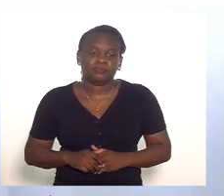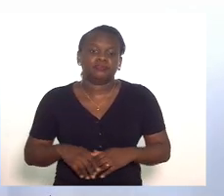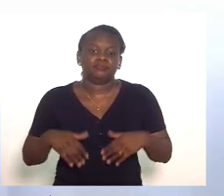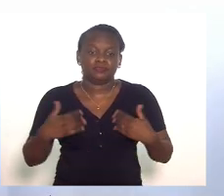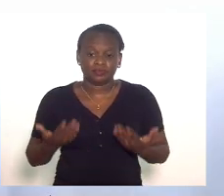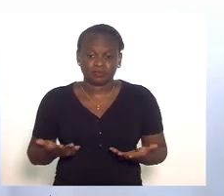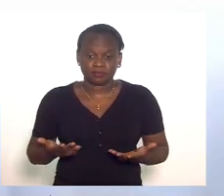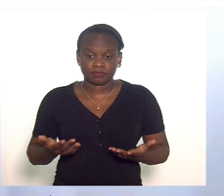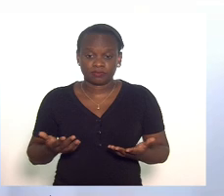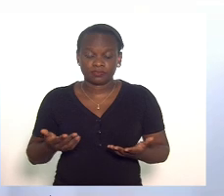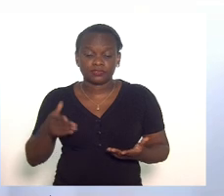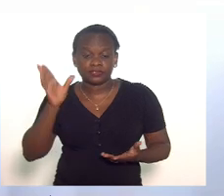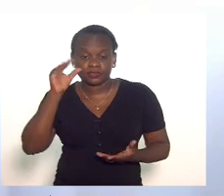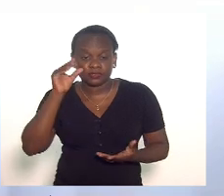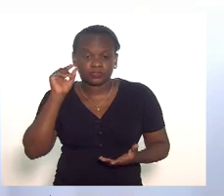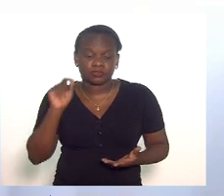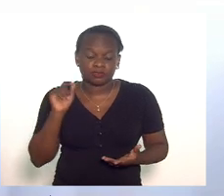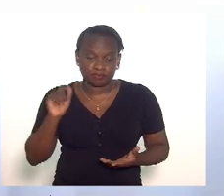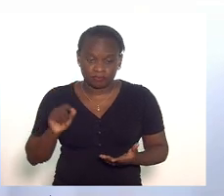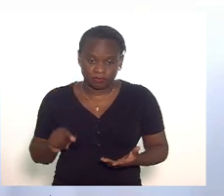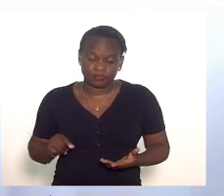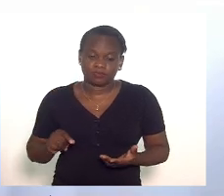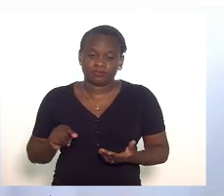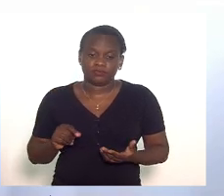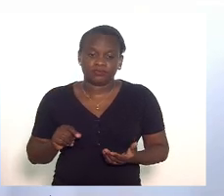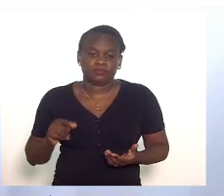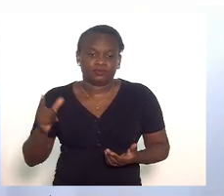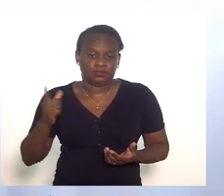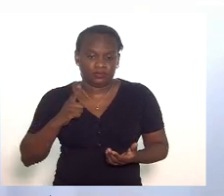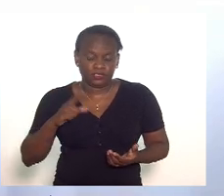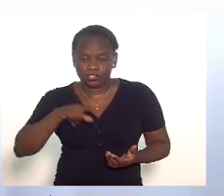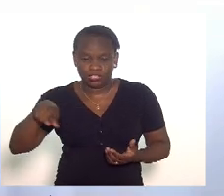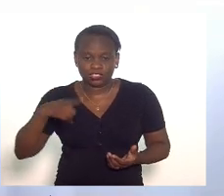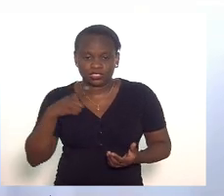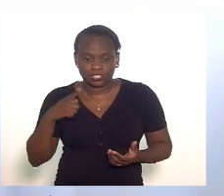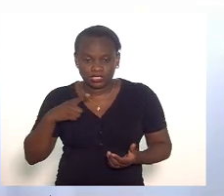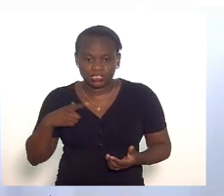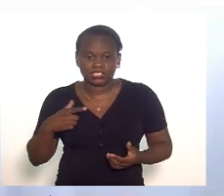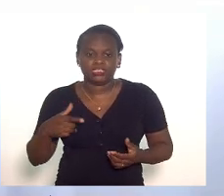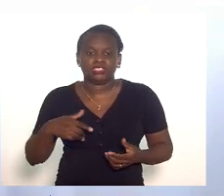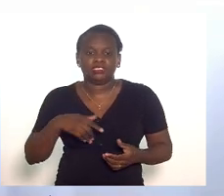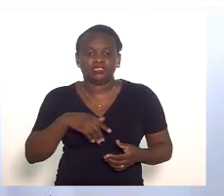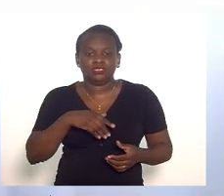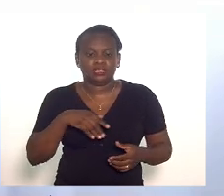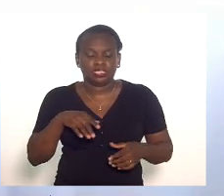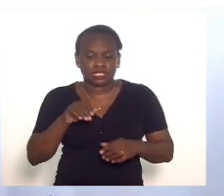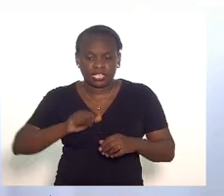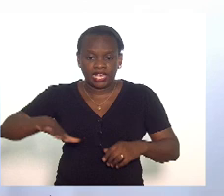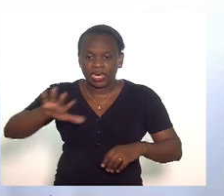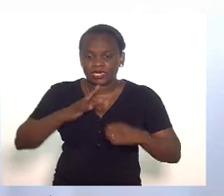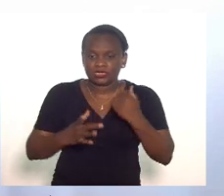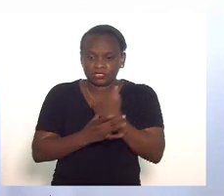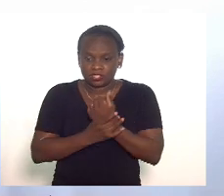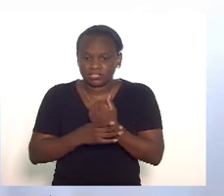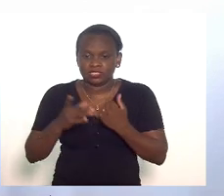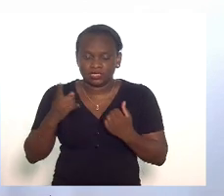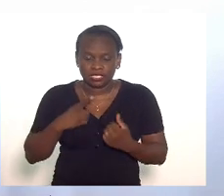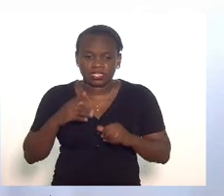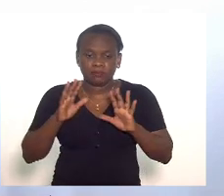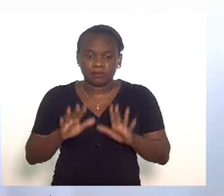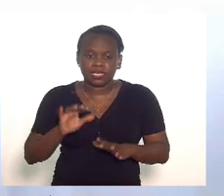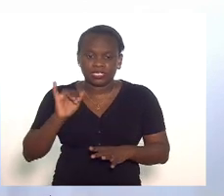é muito curioso que apesar de estarmos sob intervenção na área da segurança o